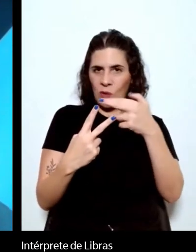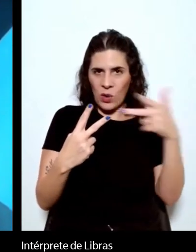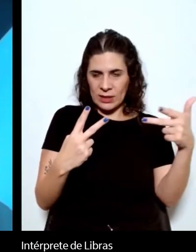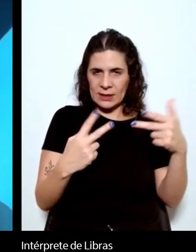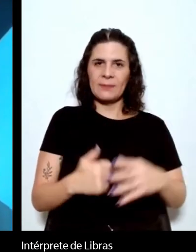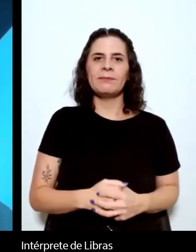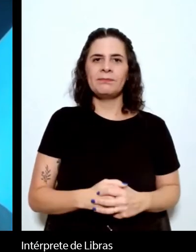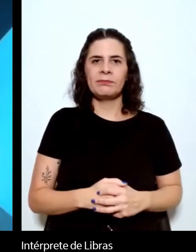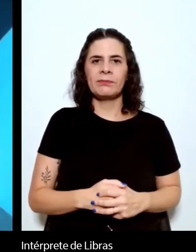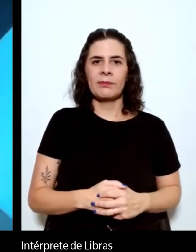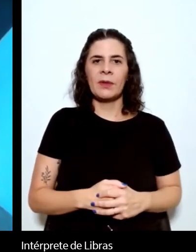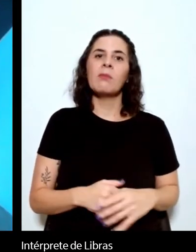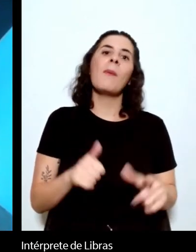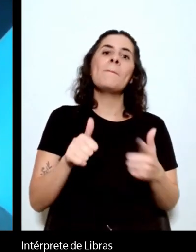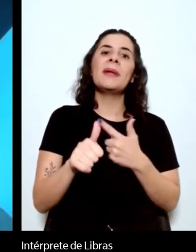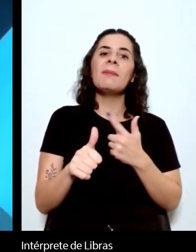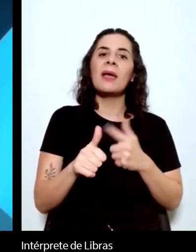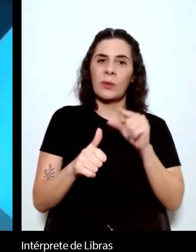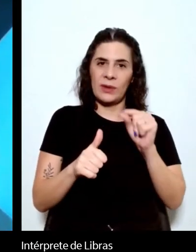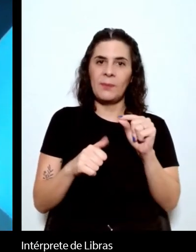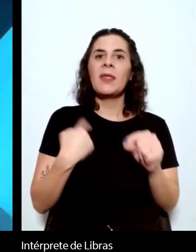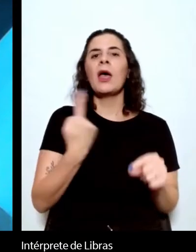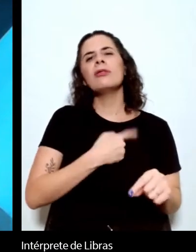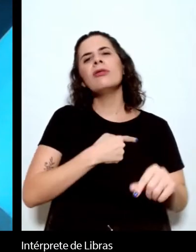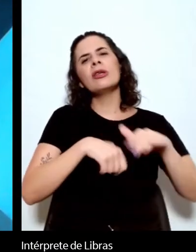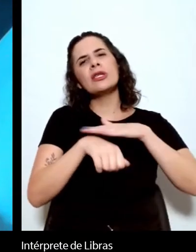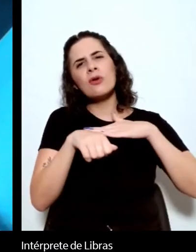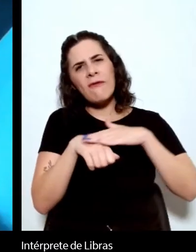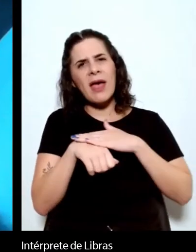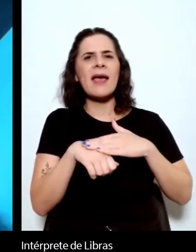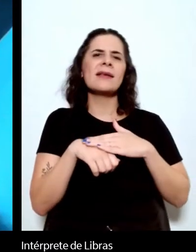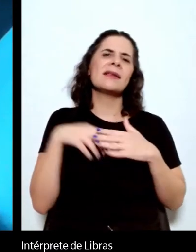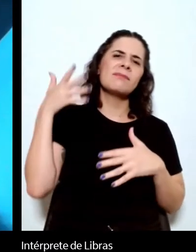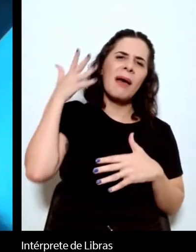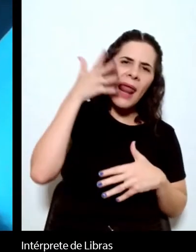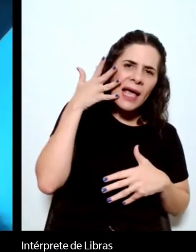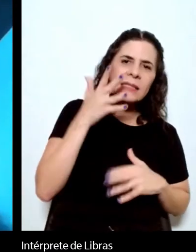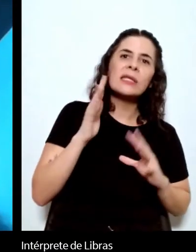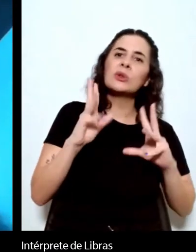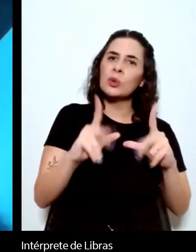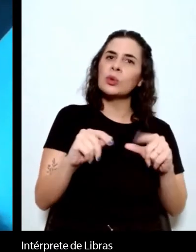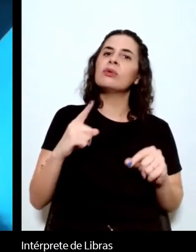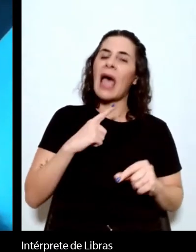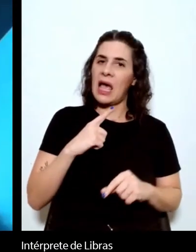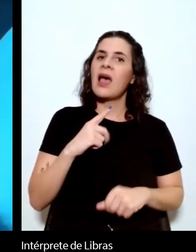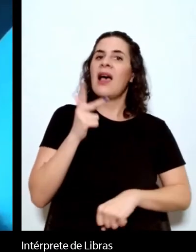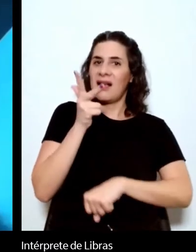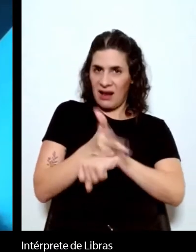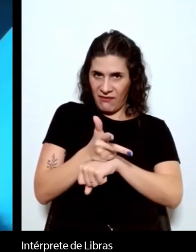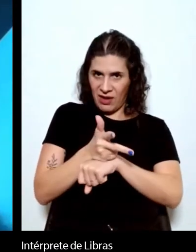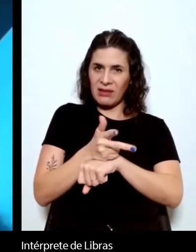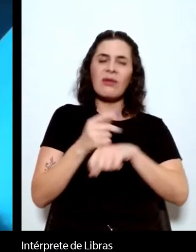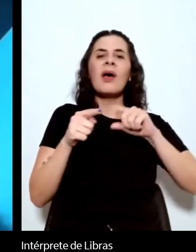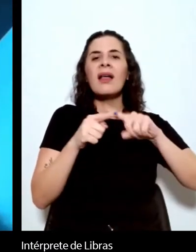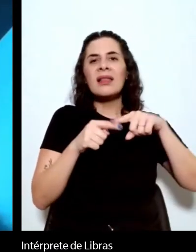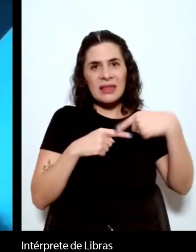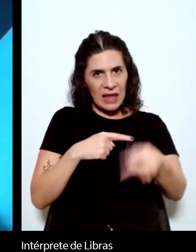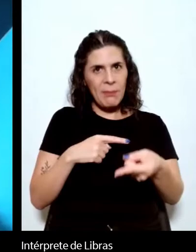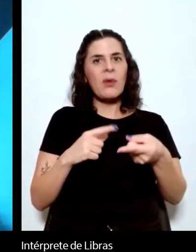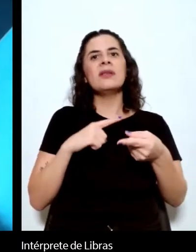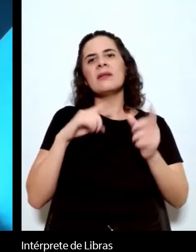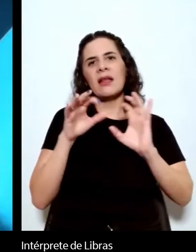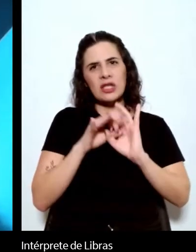As nossas conversas, as sessões, as palestras estão sendo gravadas e depois estarão disponíveis na